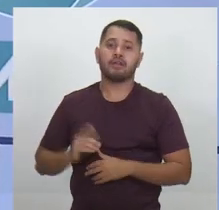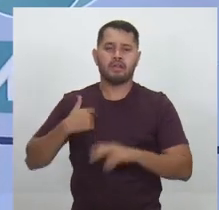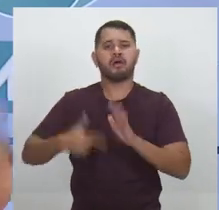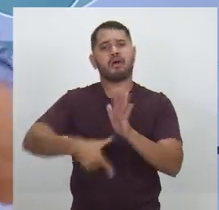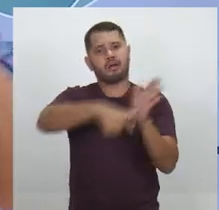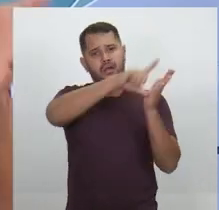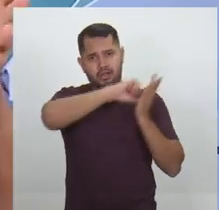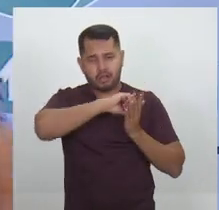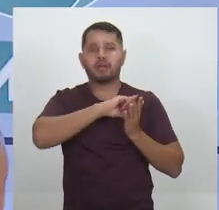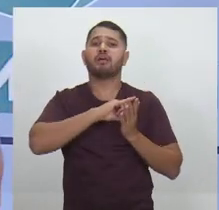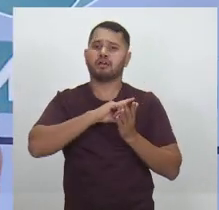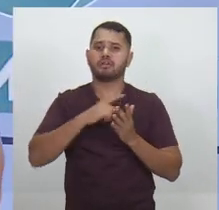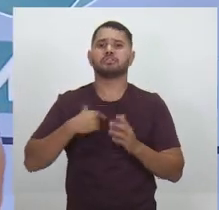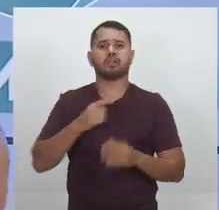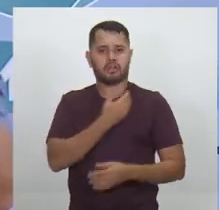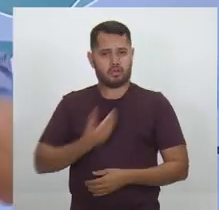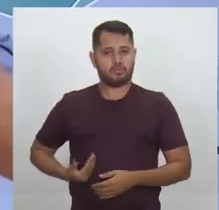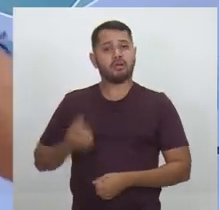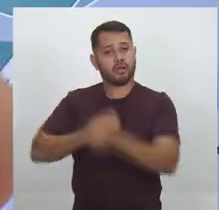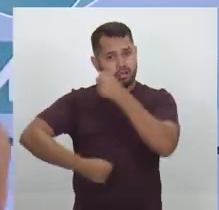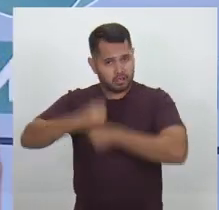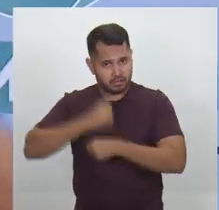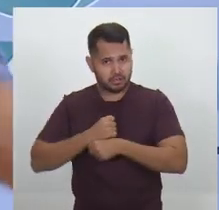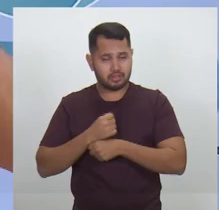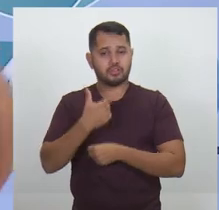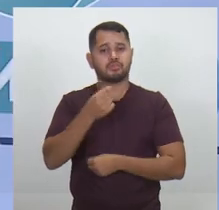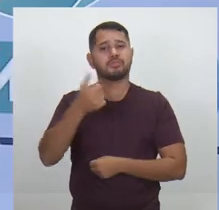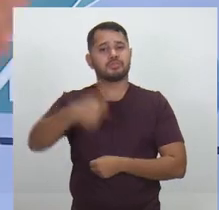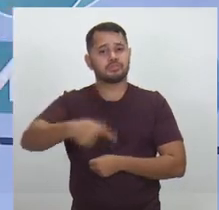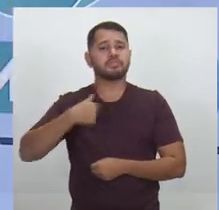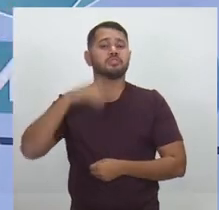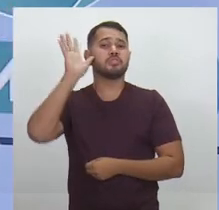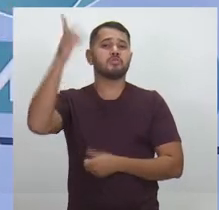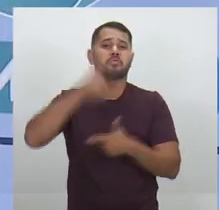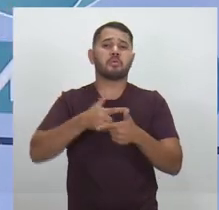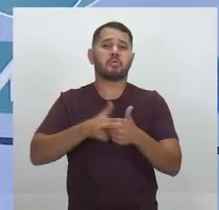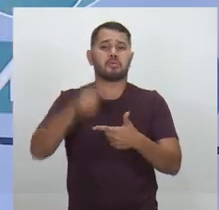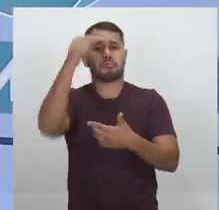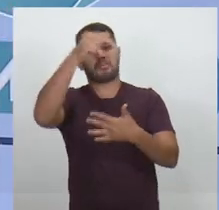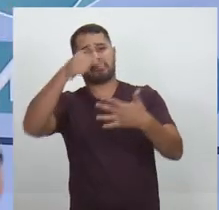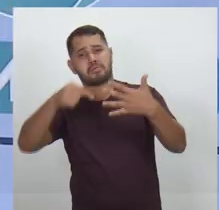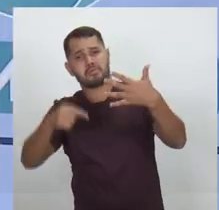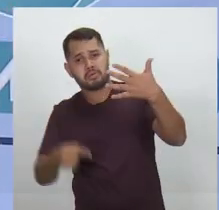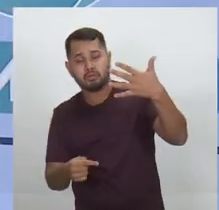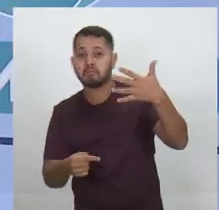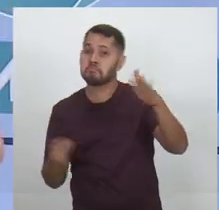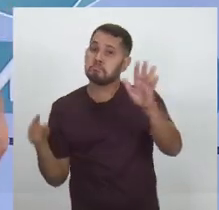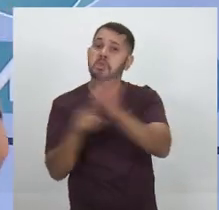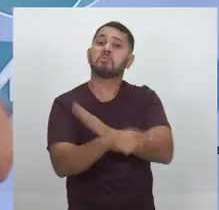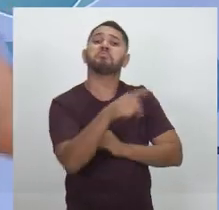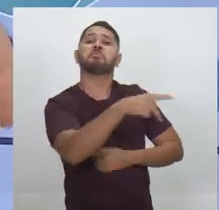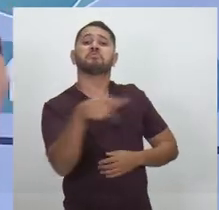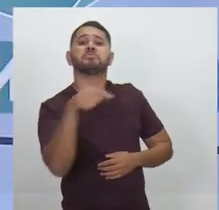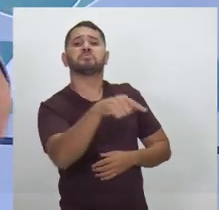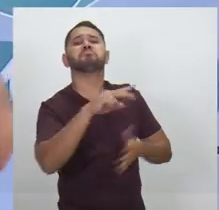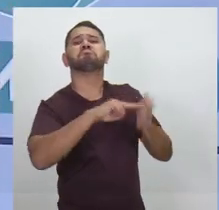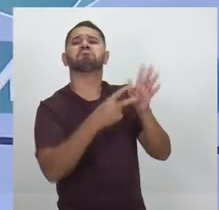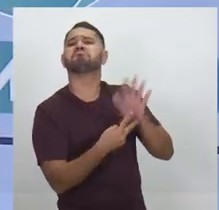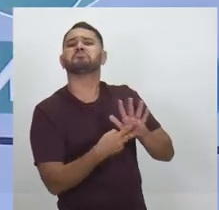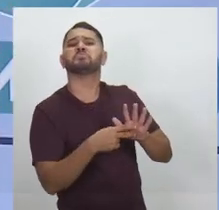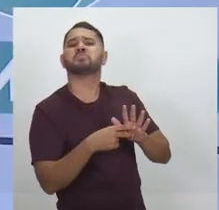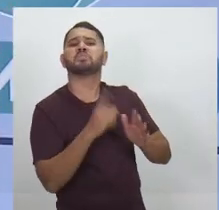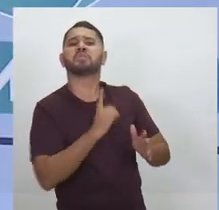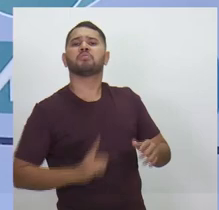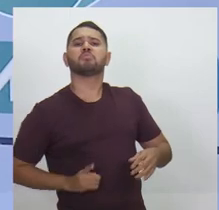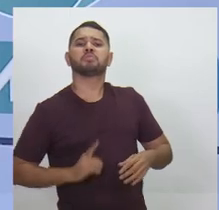oportunidade de ser governador ano passado e ter resolvido o problema de muita gente. Pergunte a um professor o que significa o